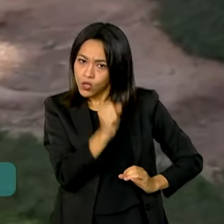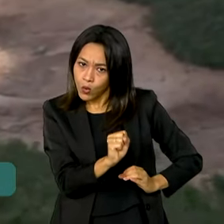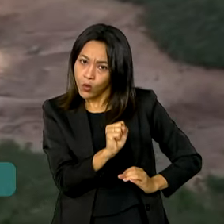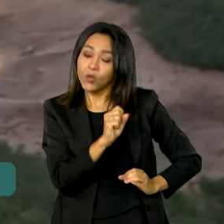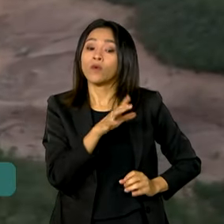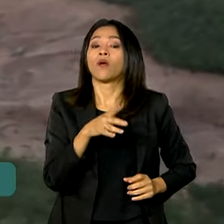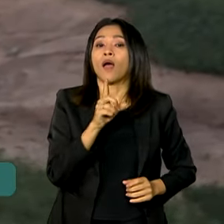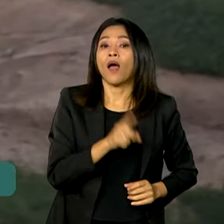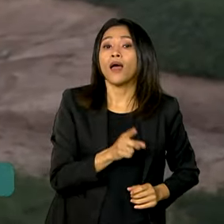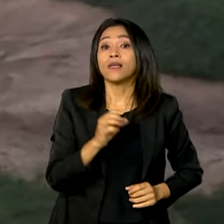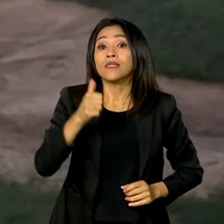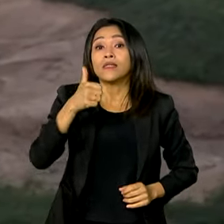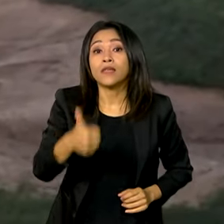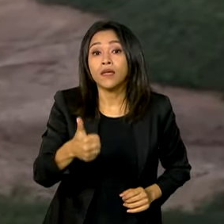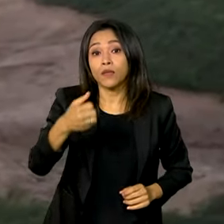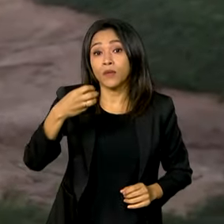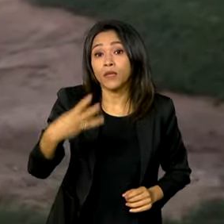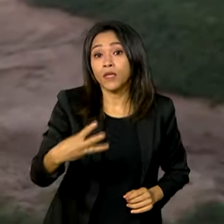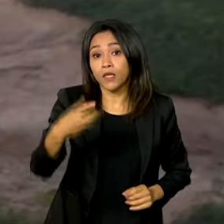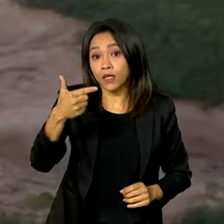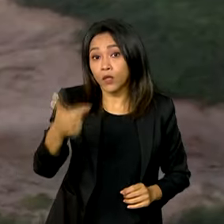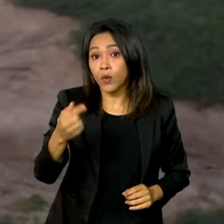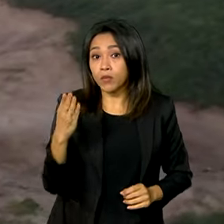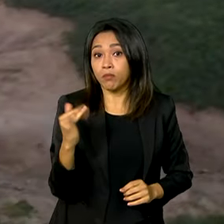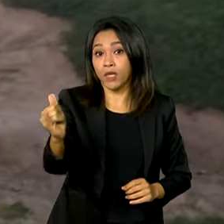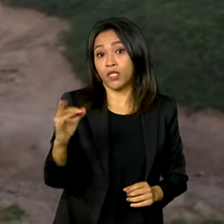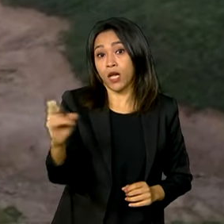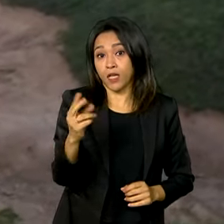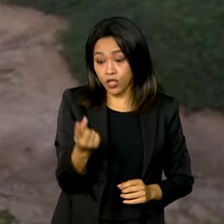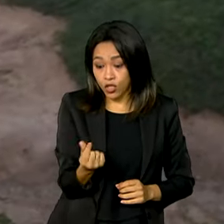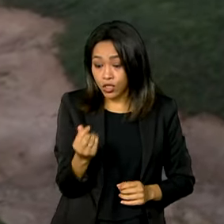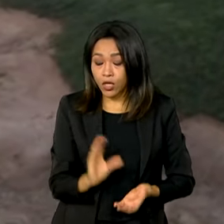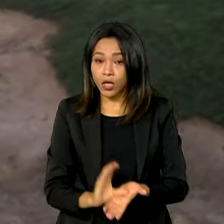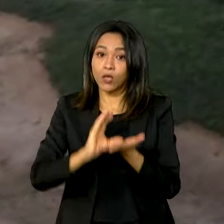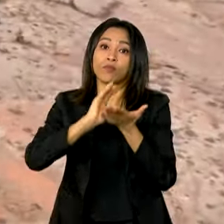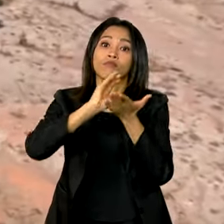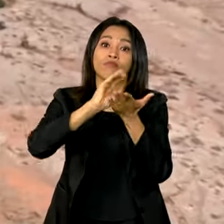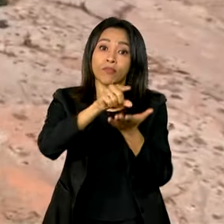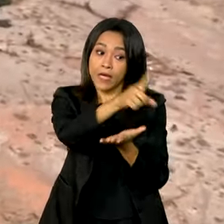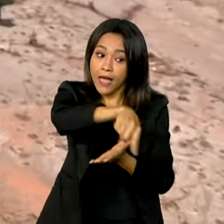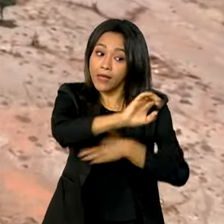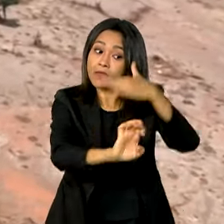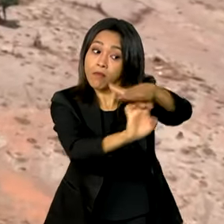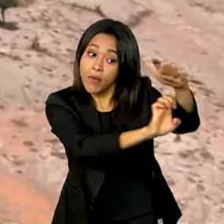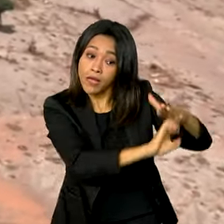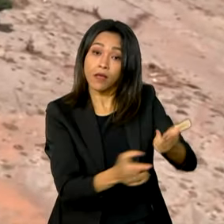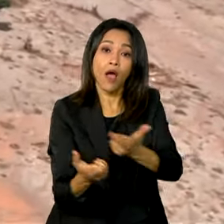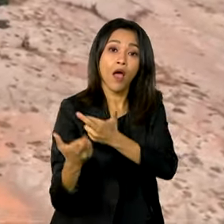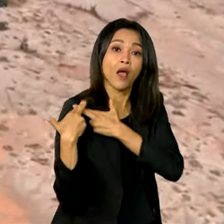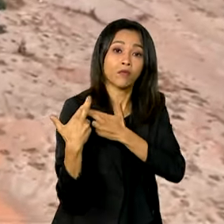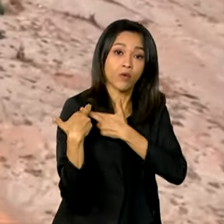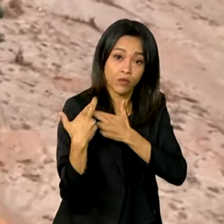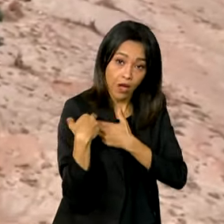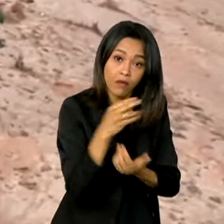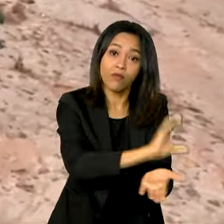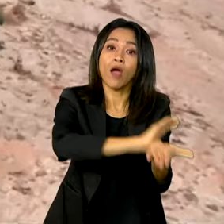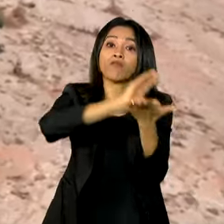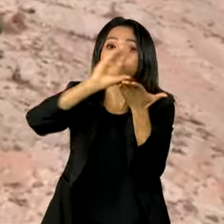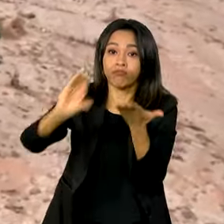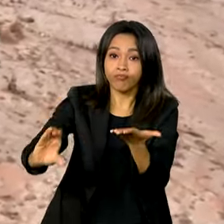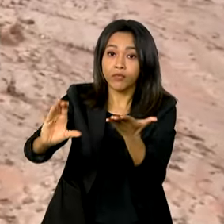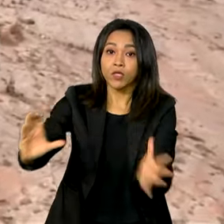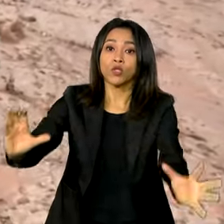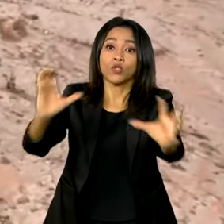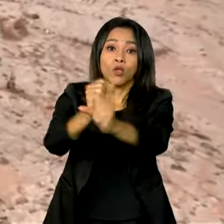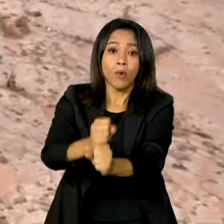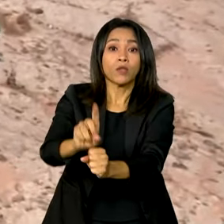132 bilhões em valores a serem aplicados pelas empresas responsáveis pelas mineradoras. Desse total,